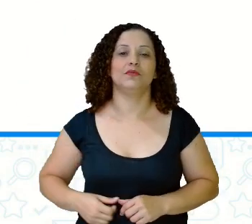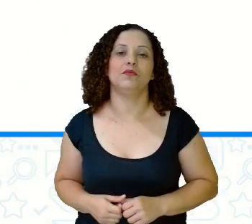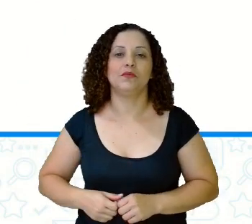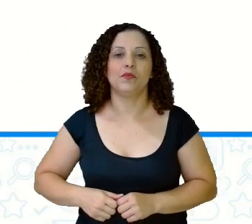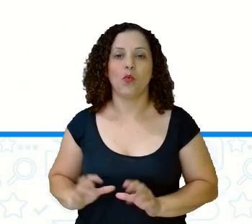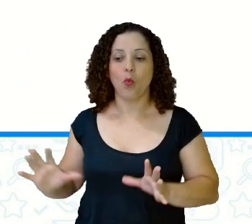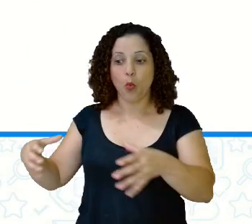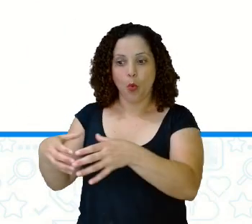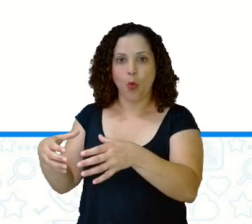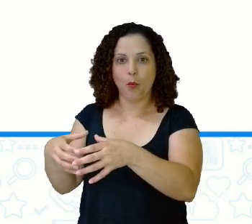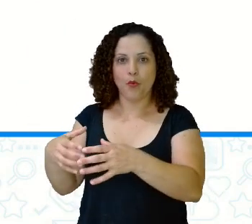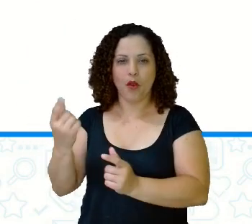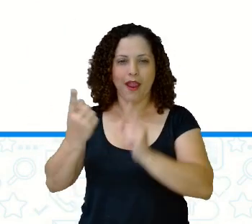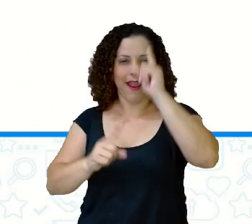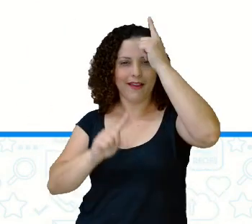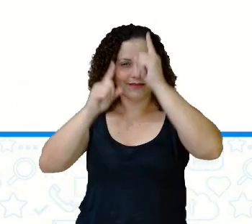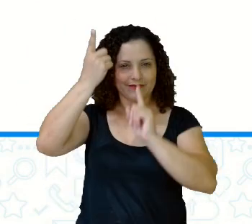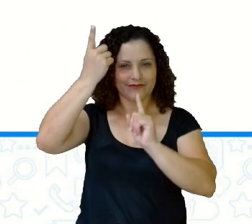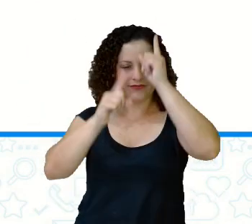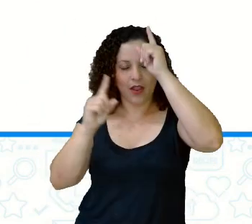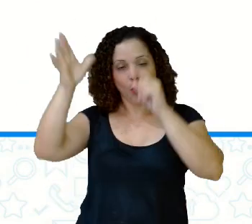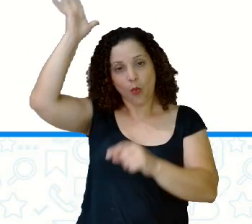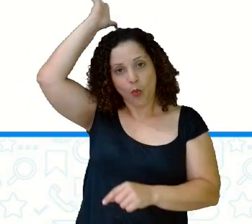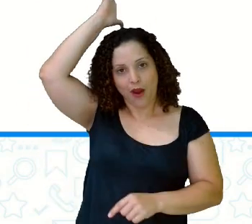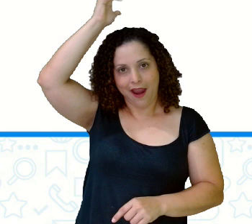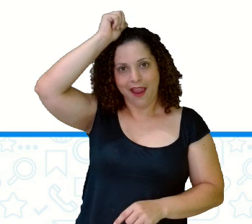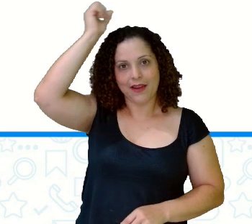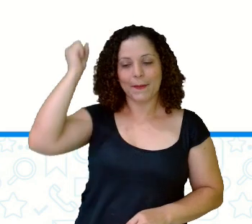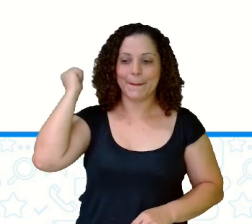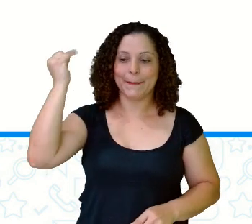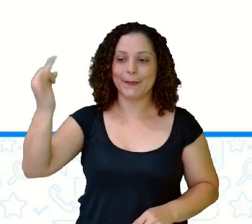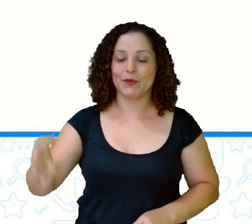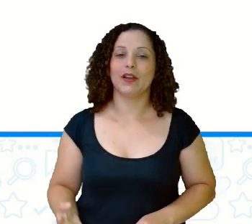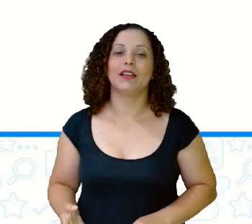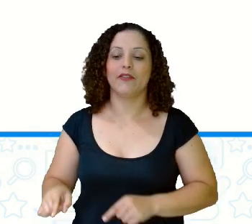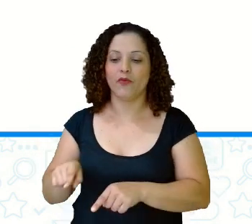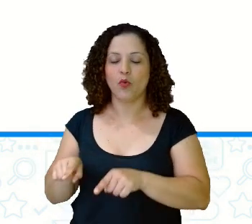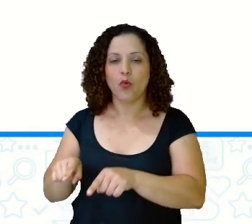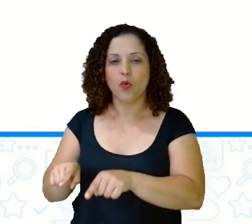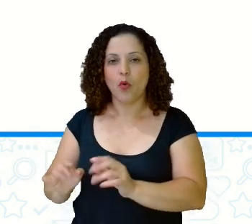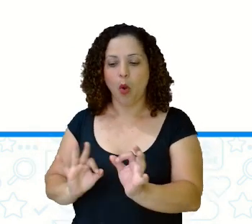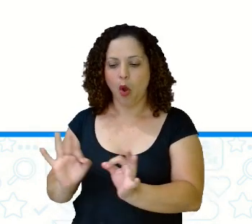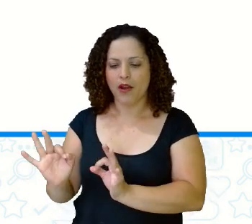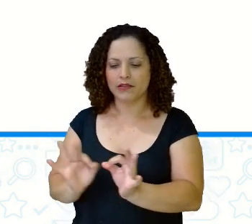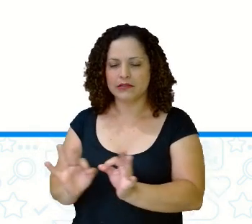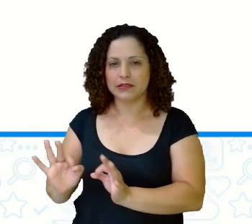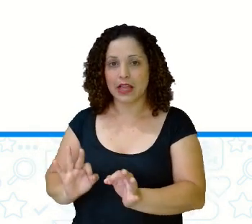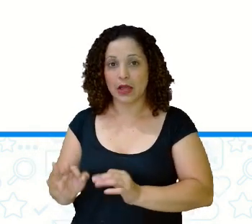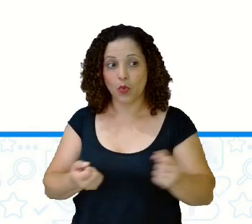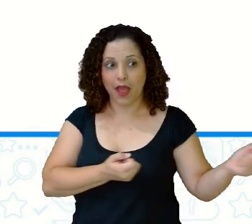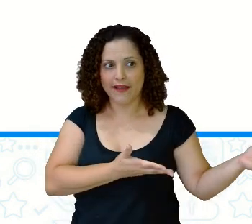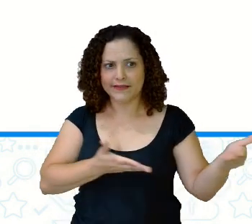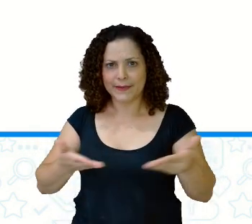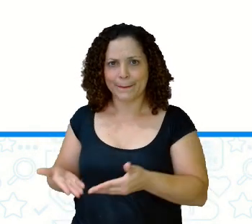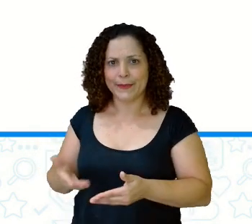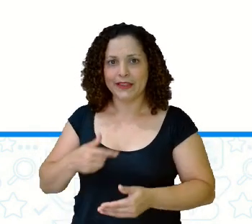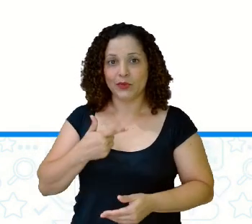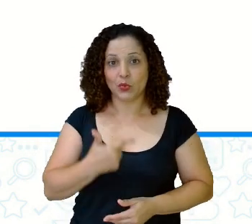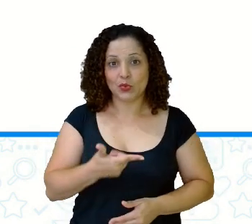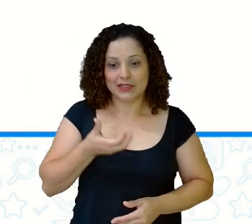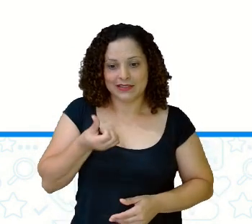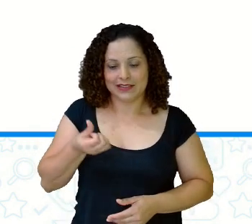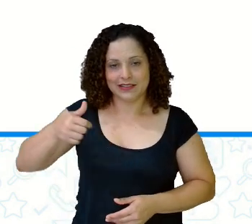galo da madrugada Foi preparado para receber 267